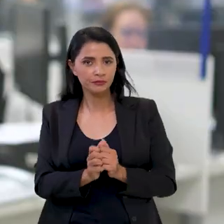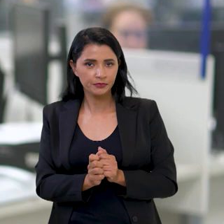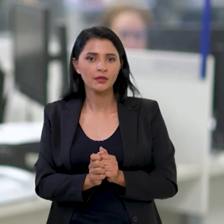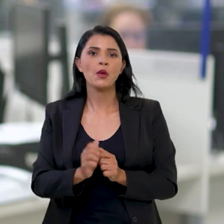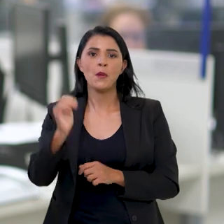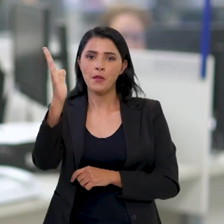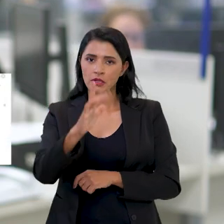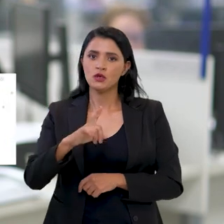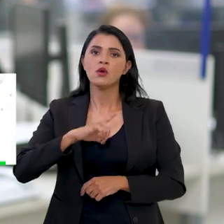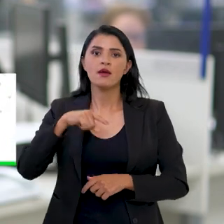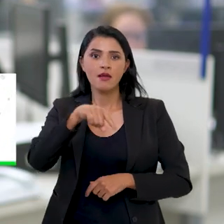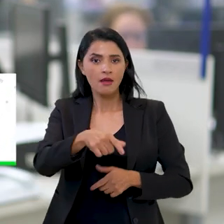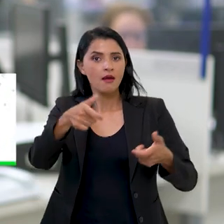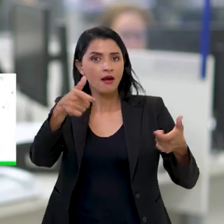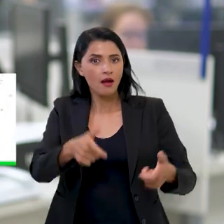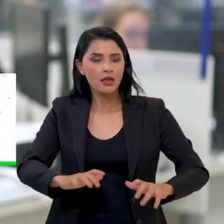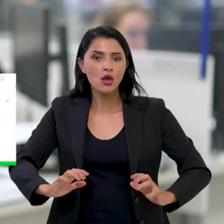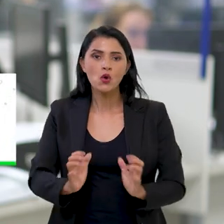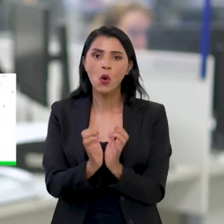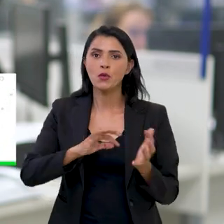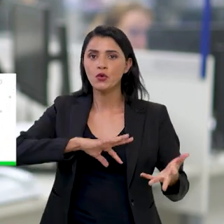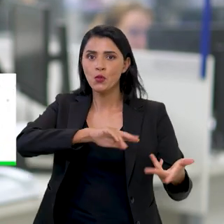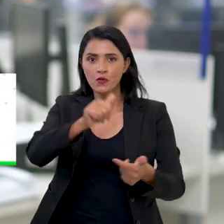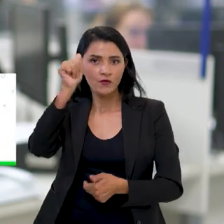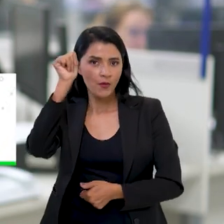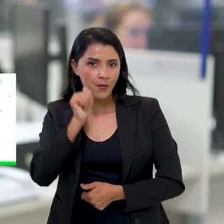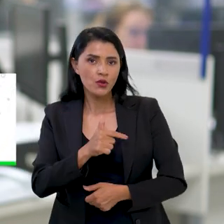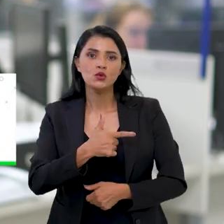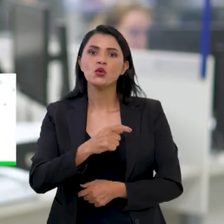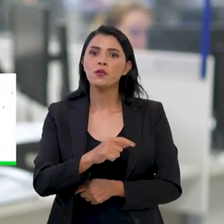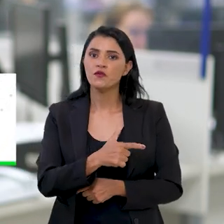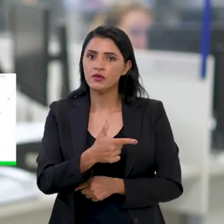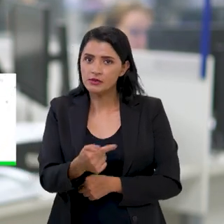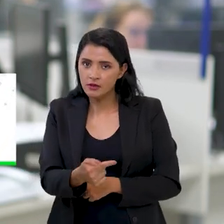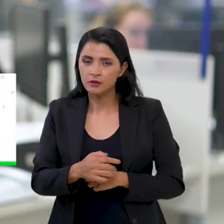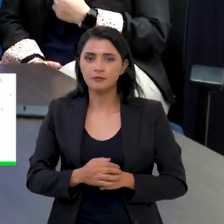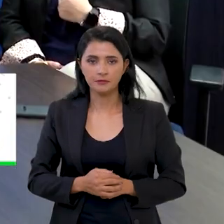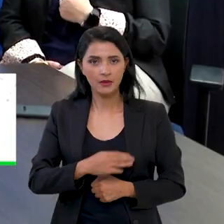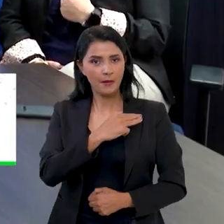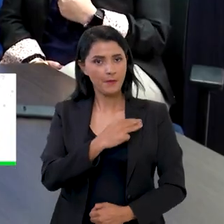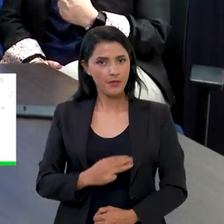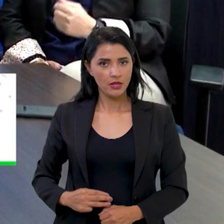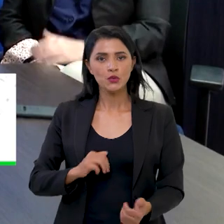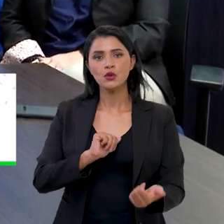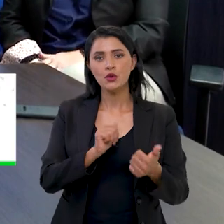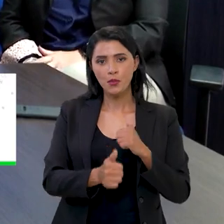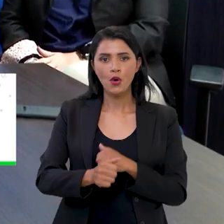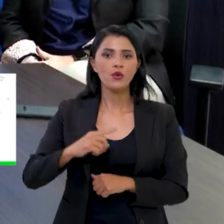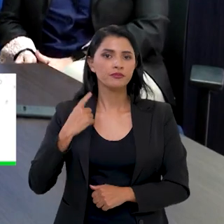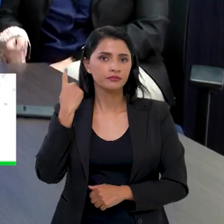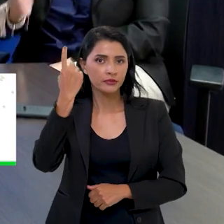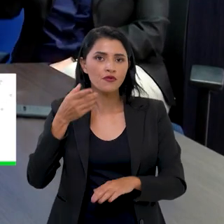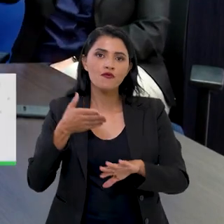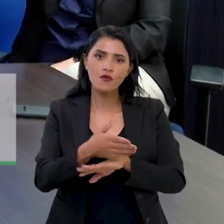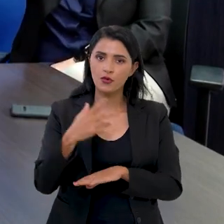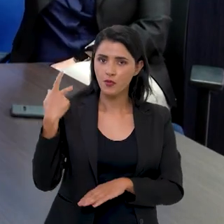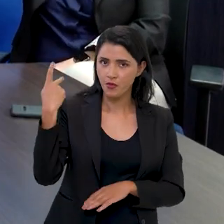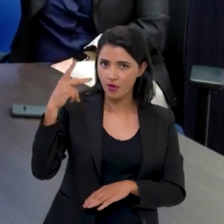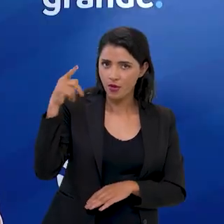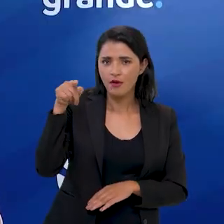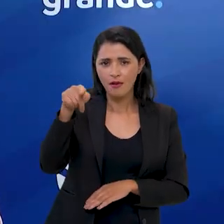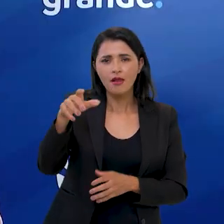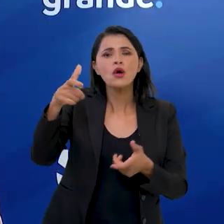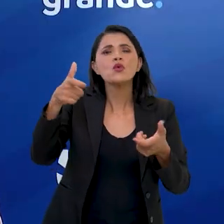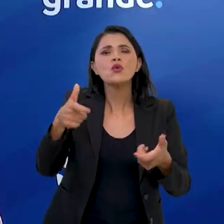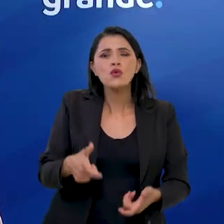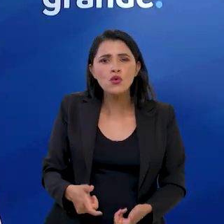O Brasil quer sediar a Copa do Mundo Feminina de Futebol em 2027. A ministra do Esporte, Ana Moussa, esteve em look no